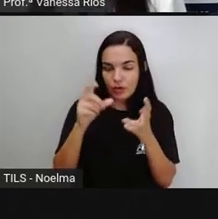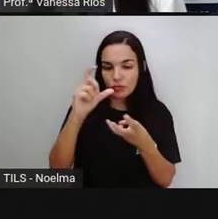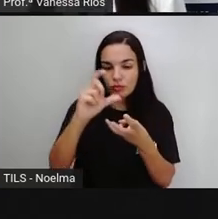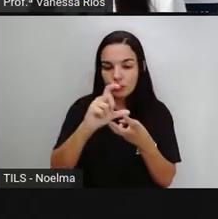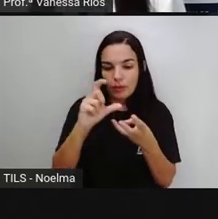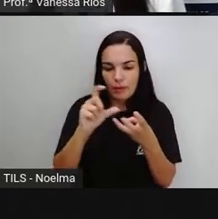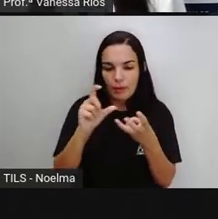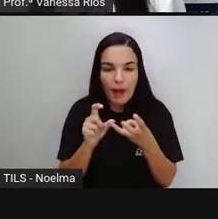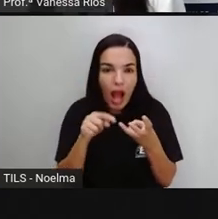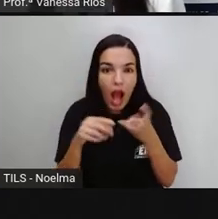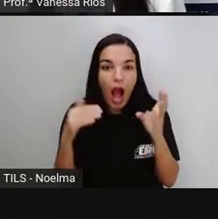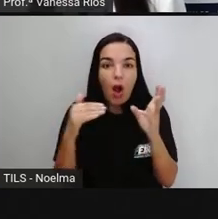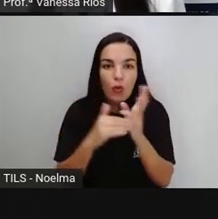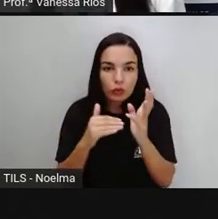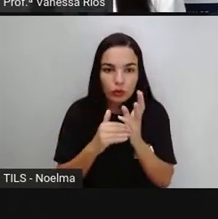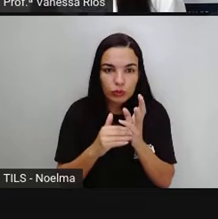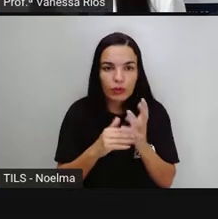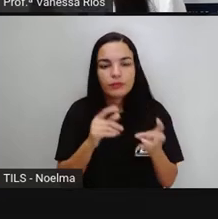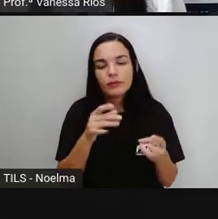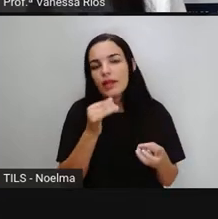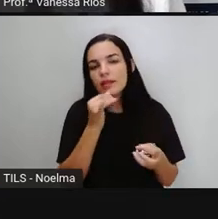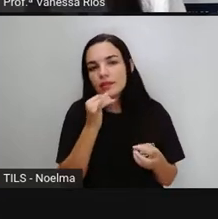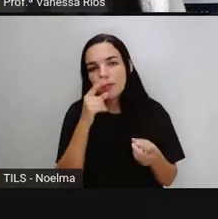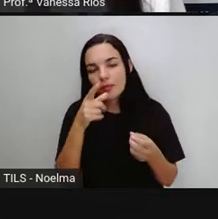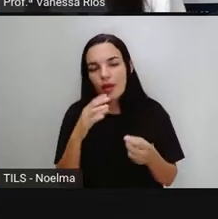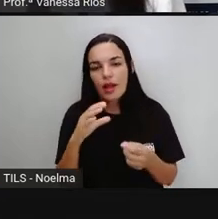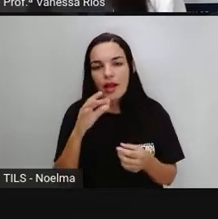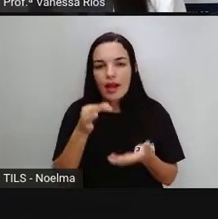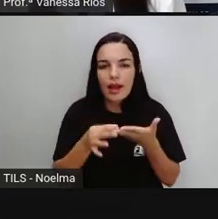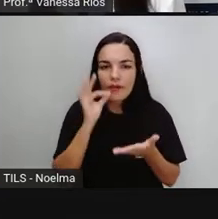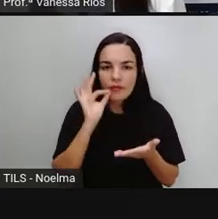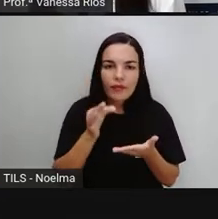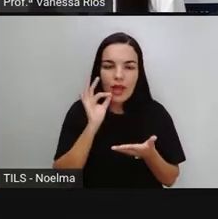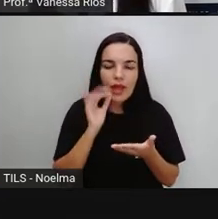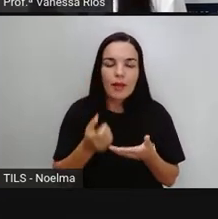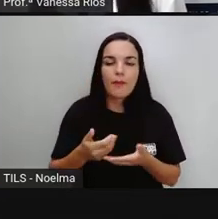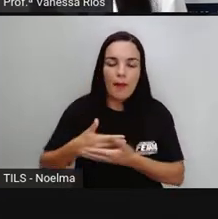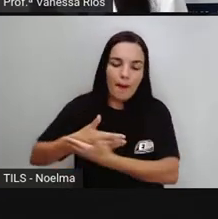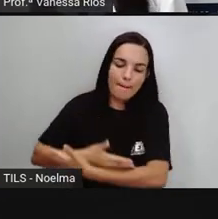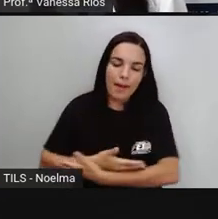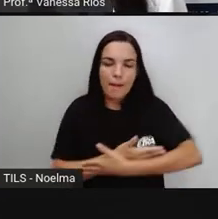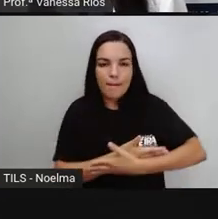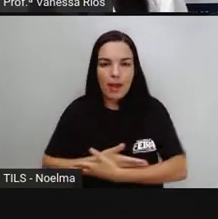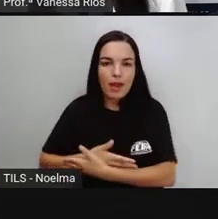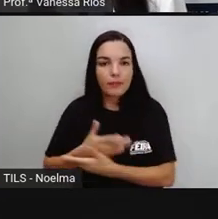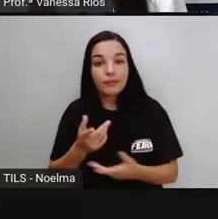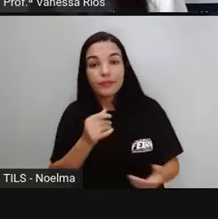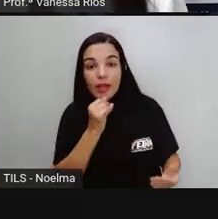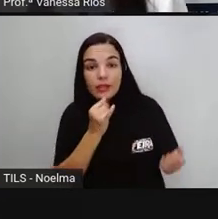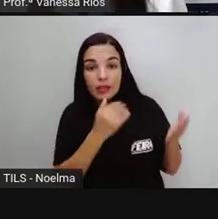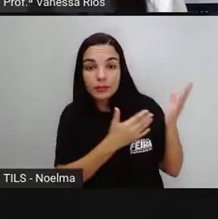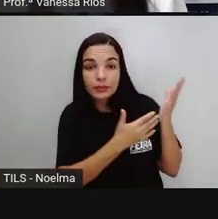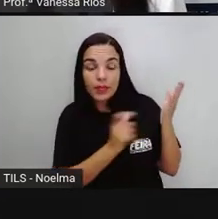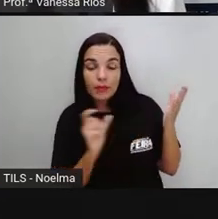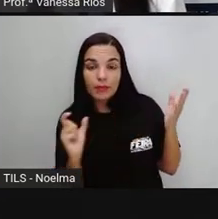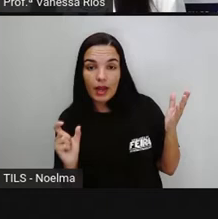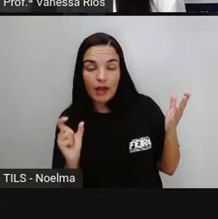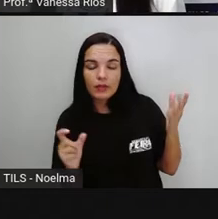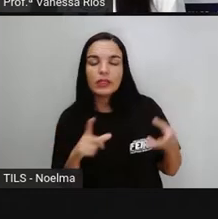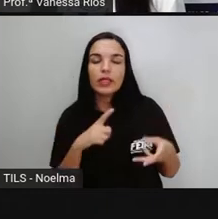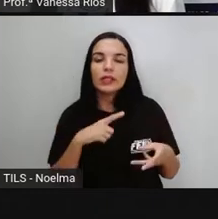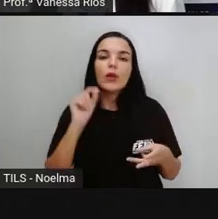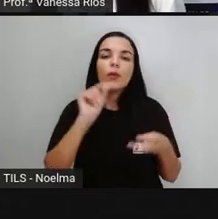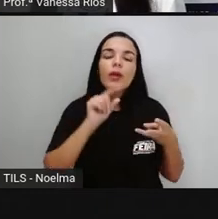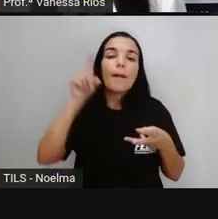E os exemplos aí são café, cipó, bebê. Onde a gente percebe aí a presença do